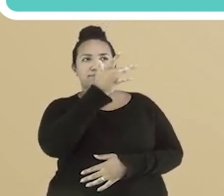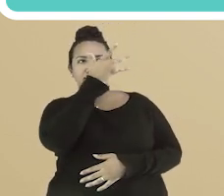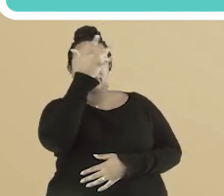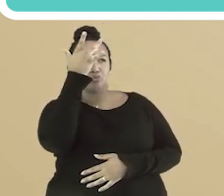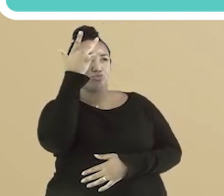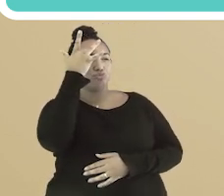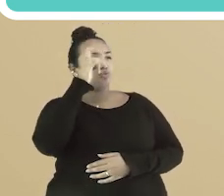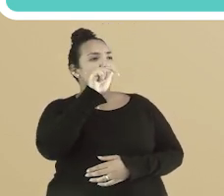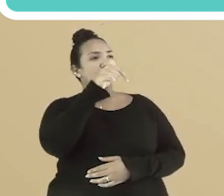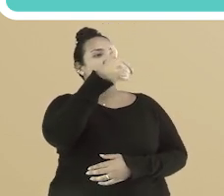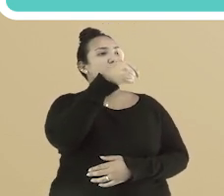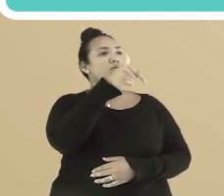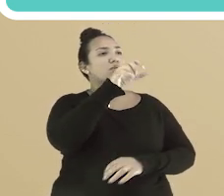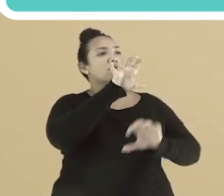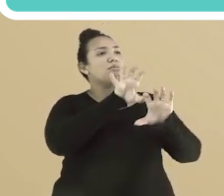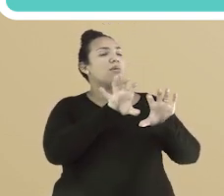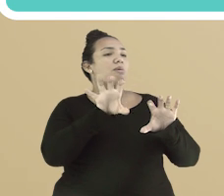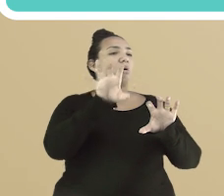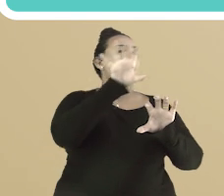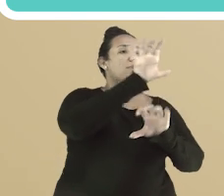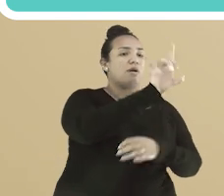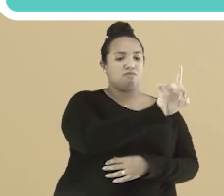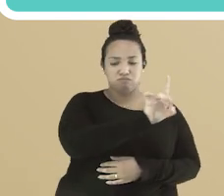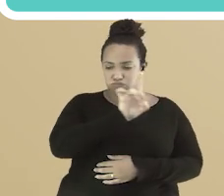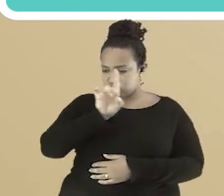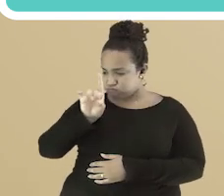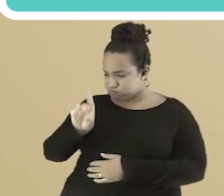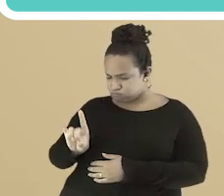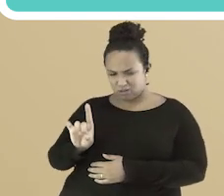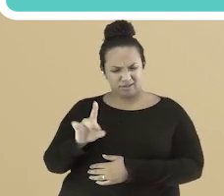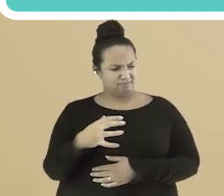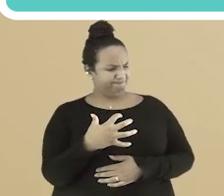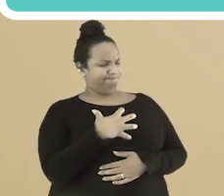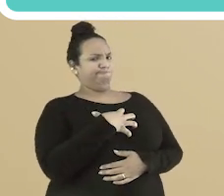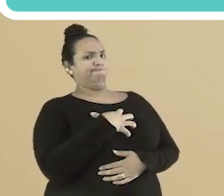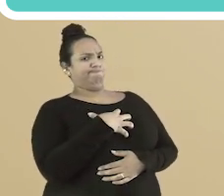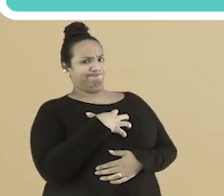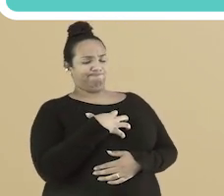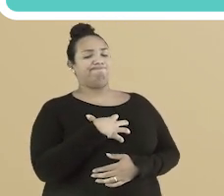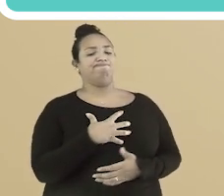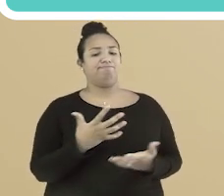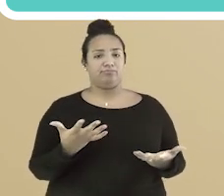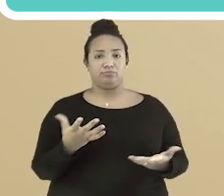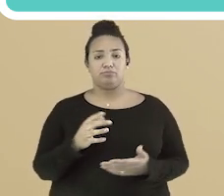outra pessoa de outra região, sentimos a diferença ao ouvir a pessoa falar.